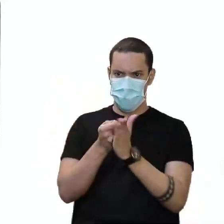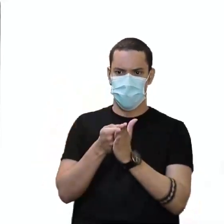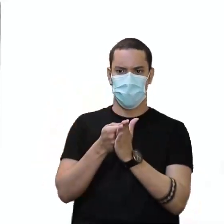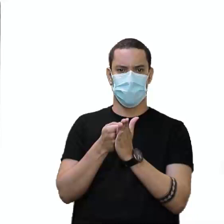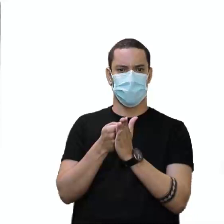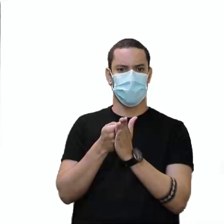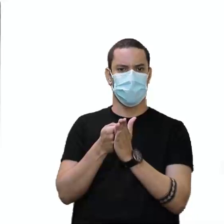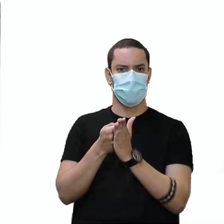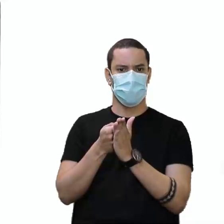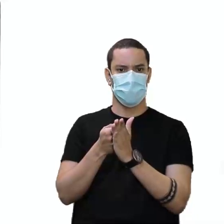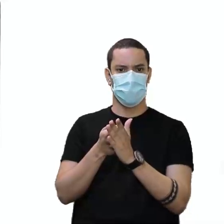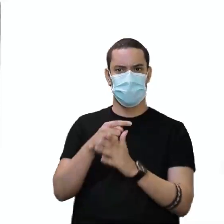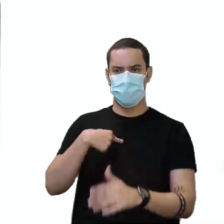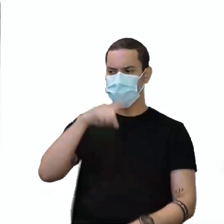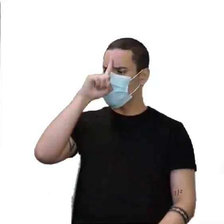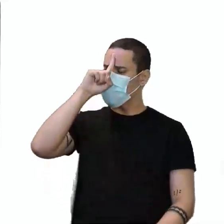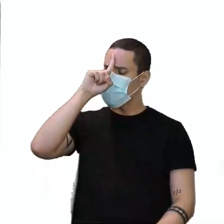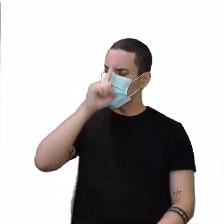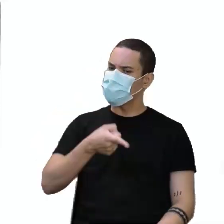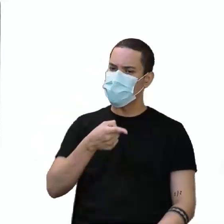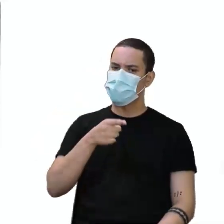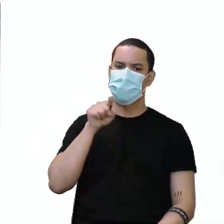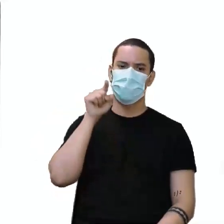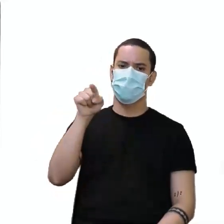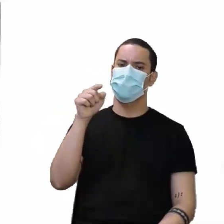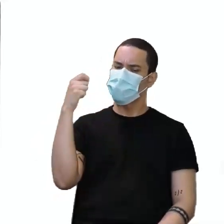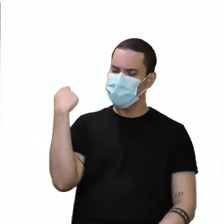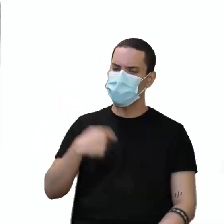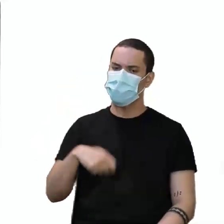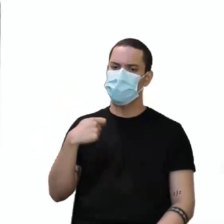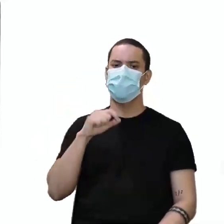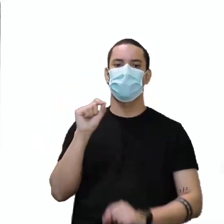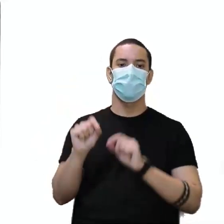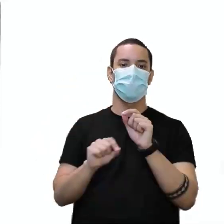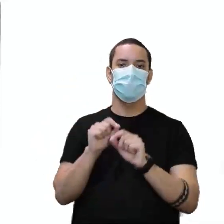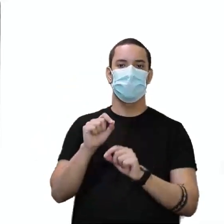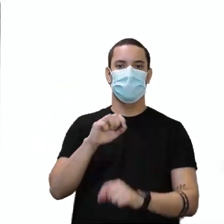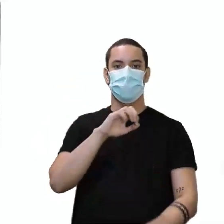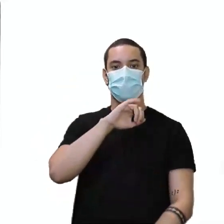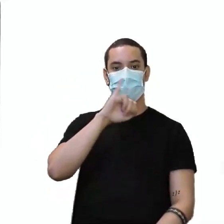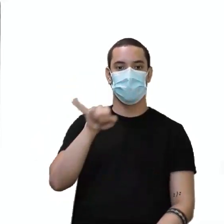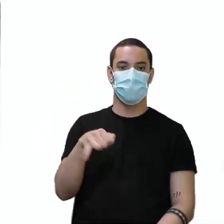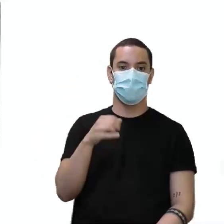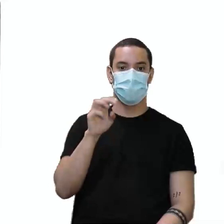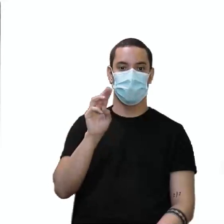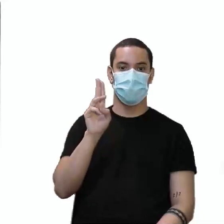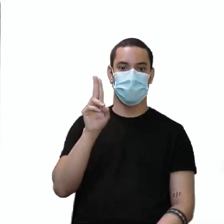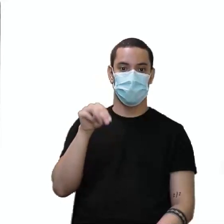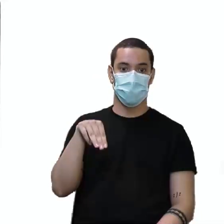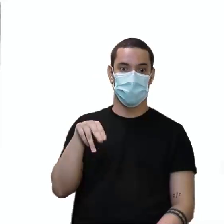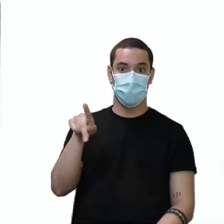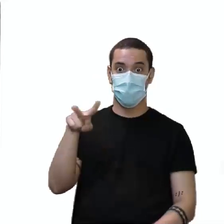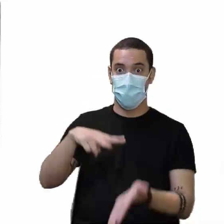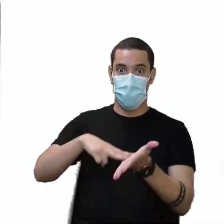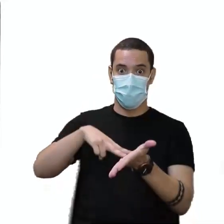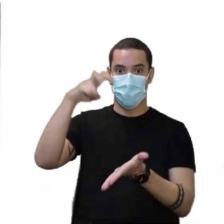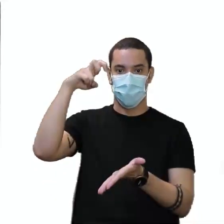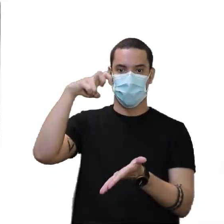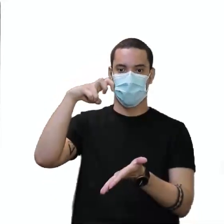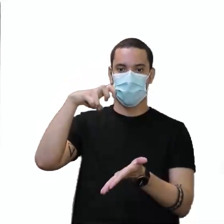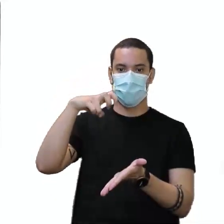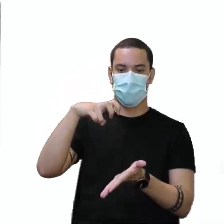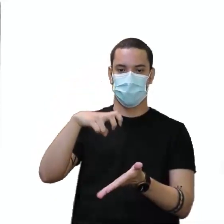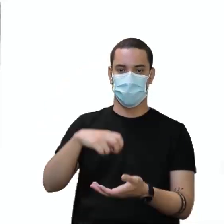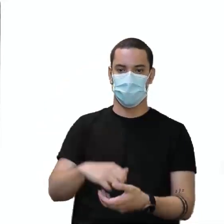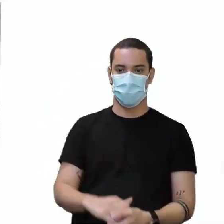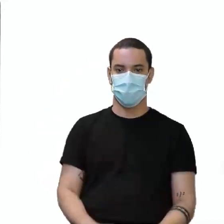give an order, I will expect you, e eu espero que você jump. O é jump? Pule. Aí o